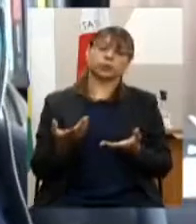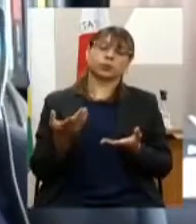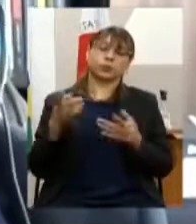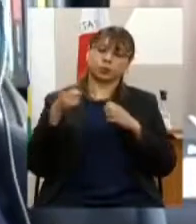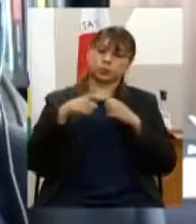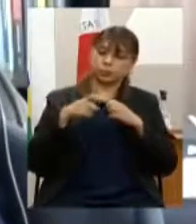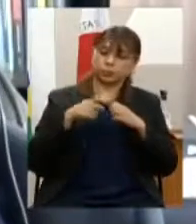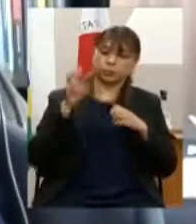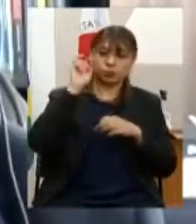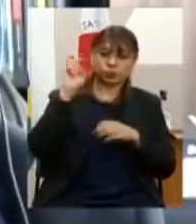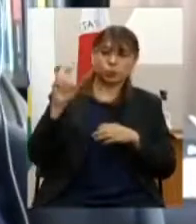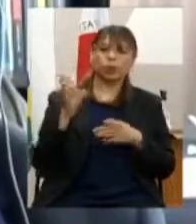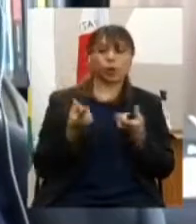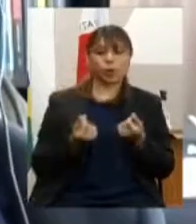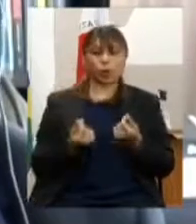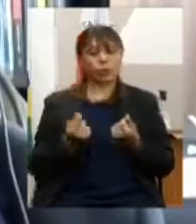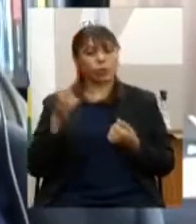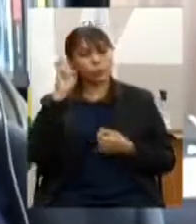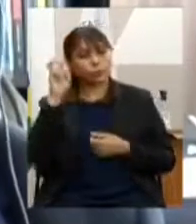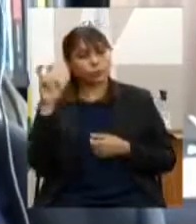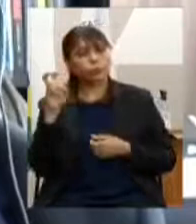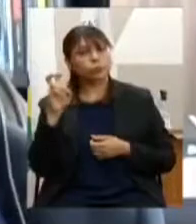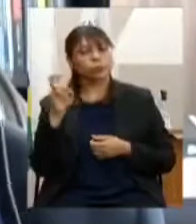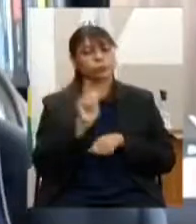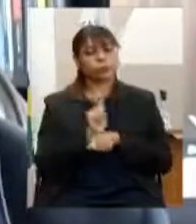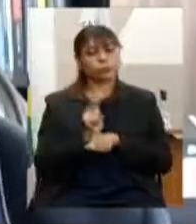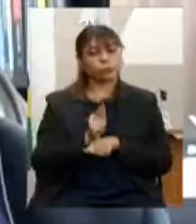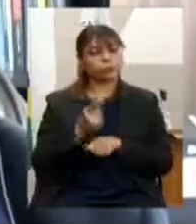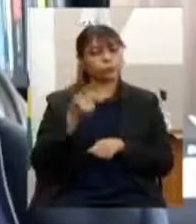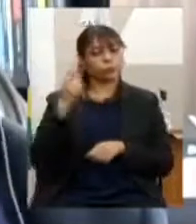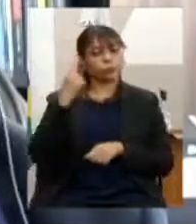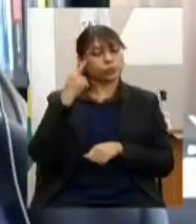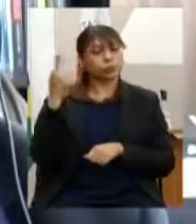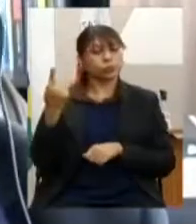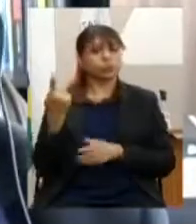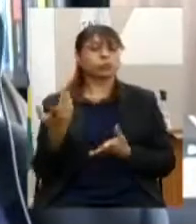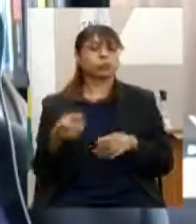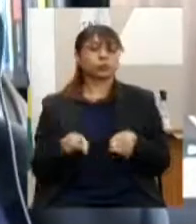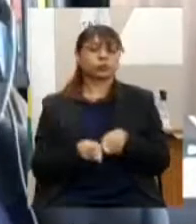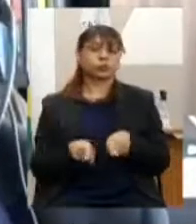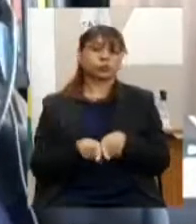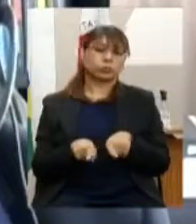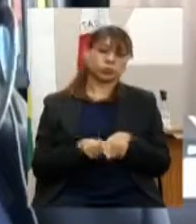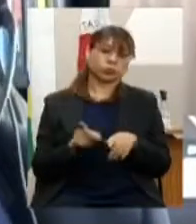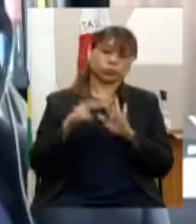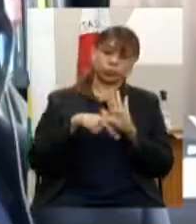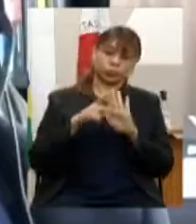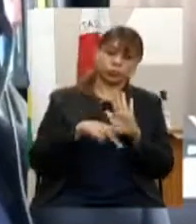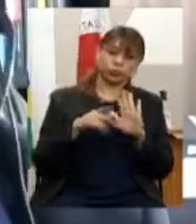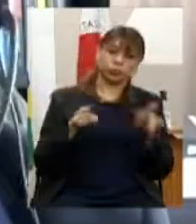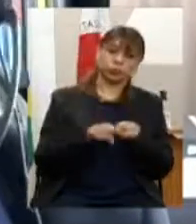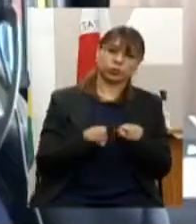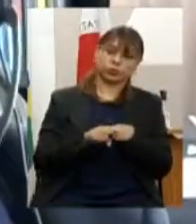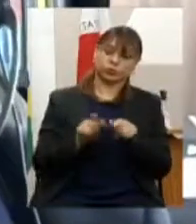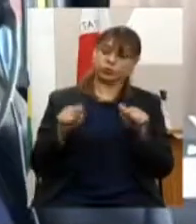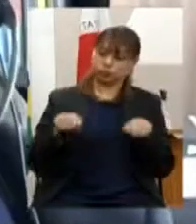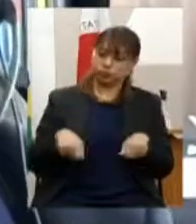economia cultural gestão criativa escrita de projetos capacitação de recursos